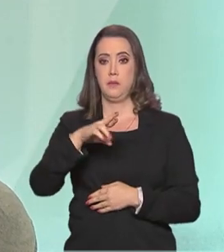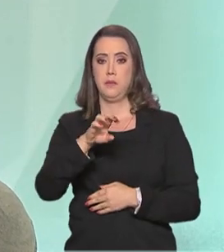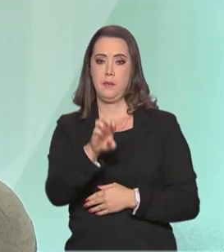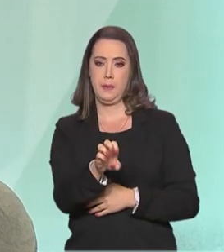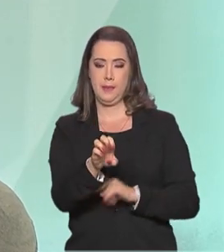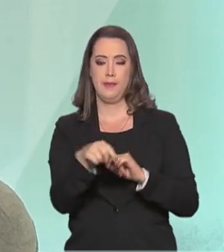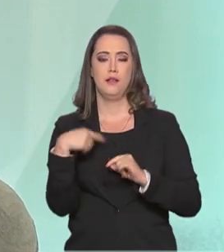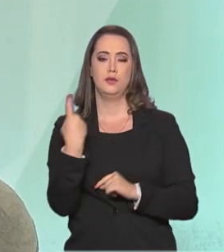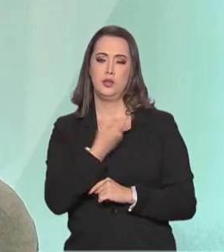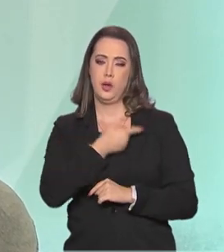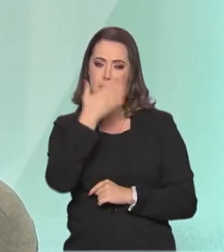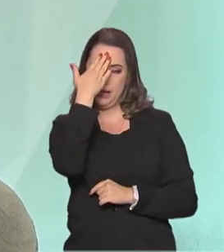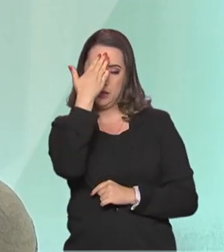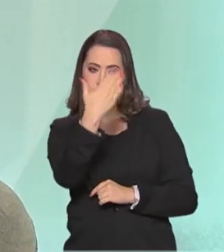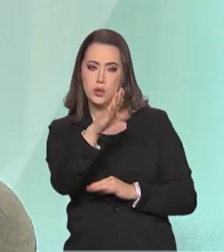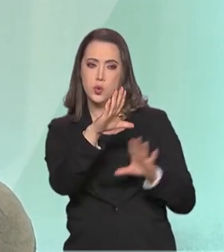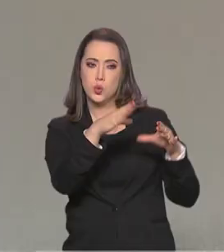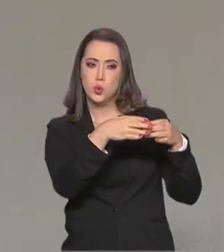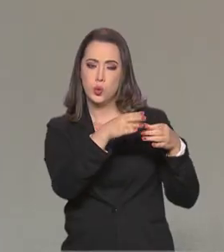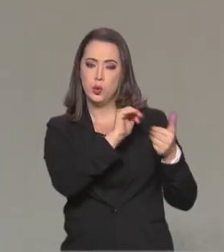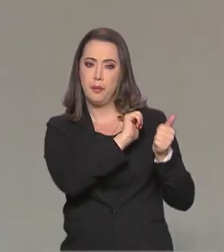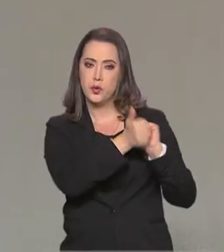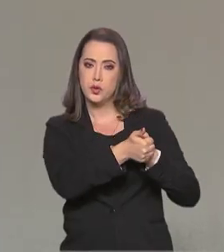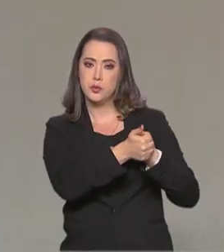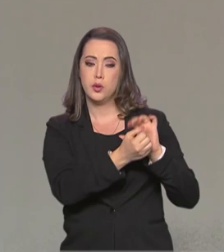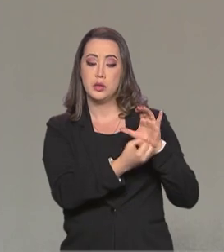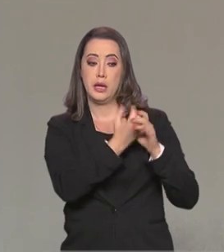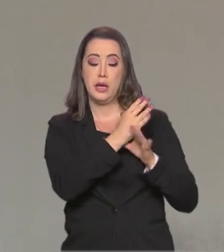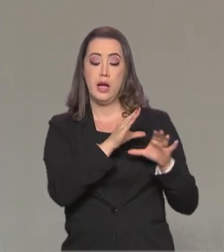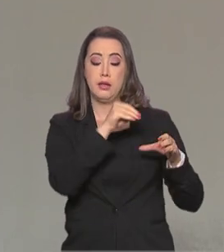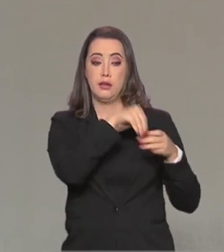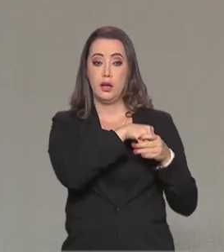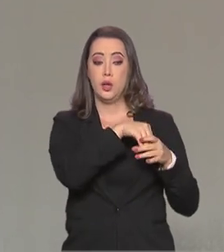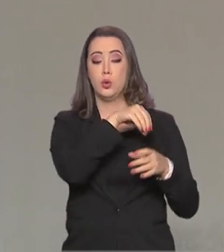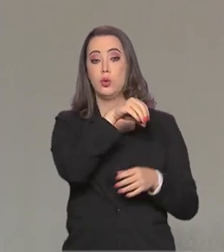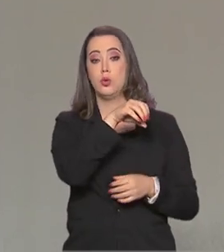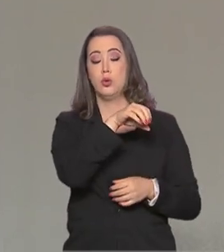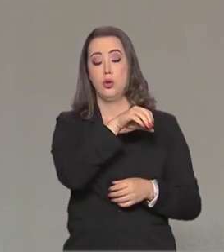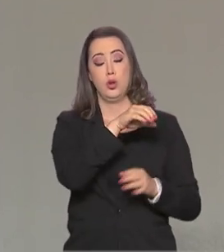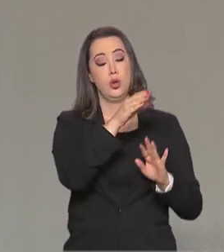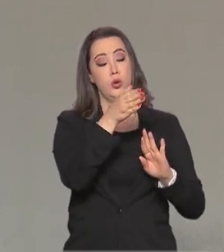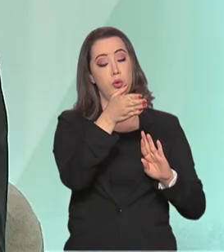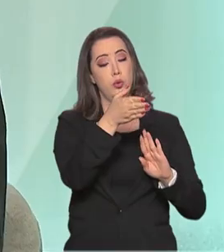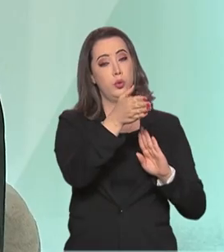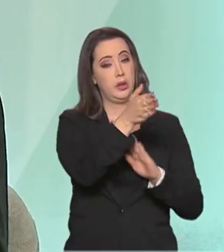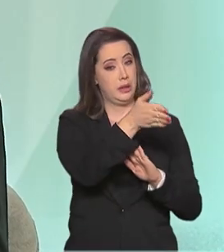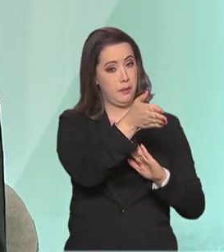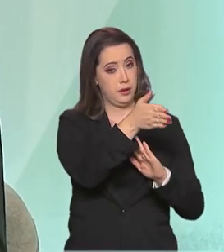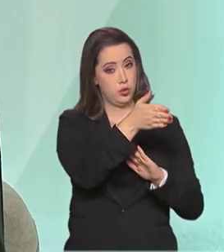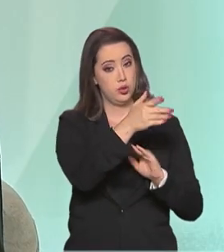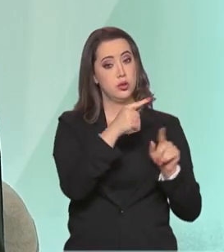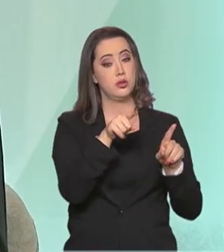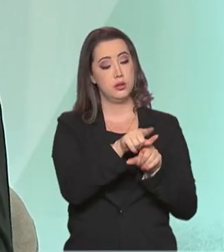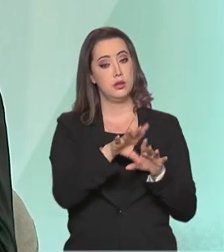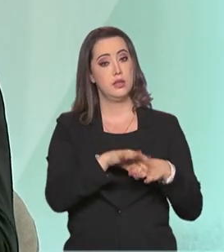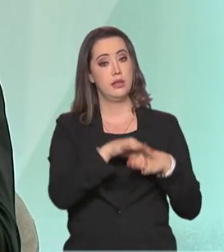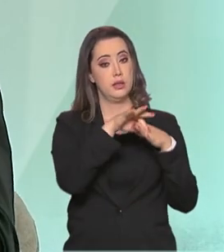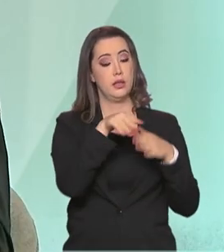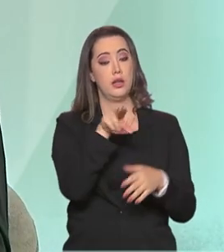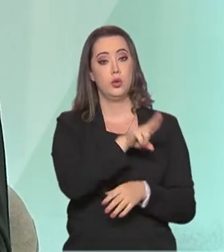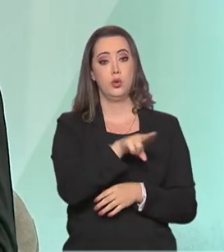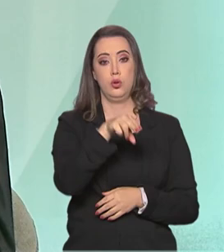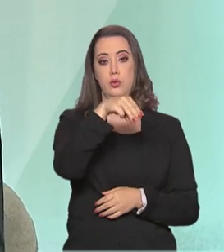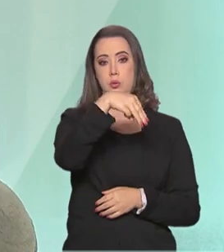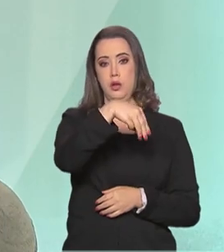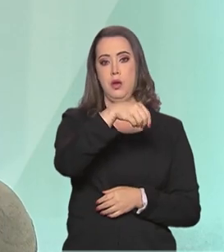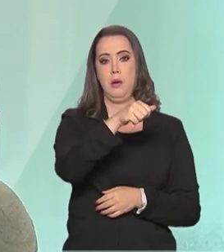até agradecer a Comissão de Esportes Criadas dentro do Itamaraty, liderado pelo Mário Montin, em qual a gente tem